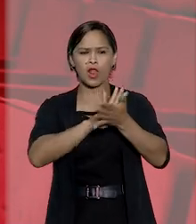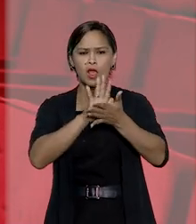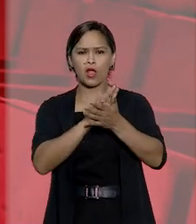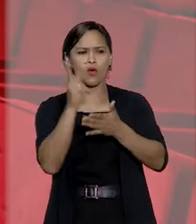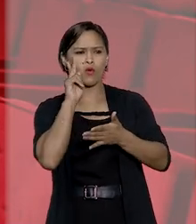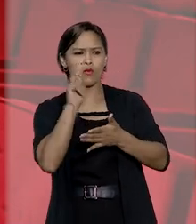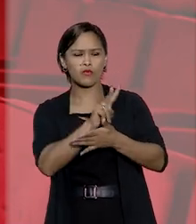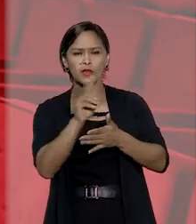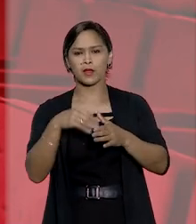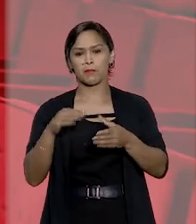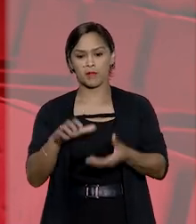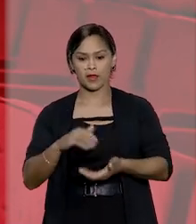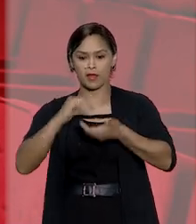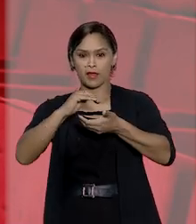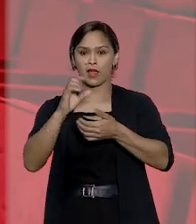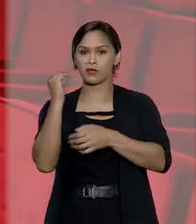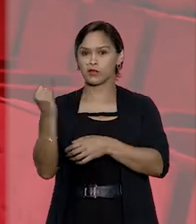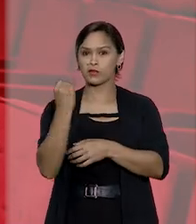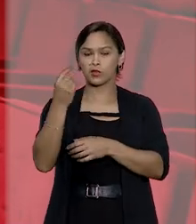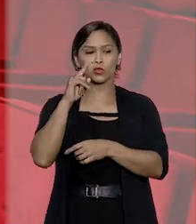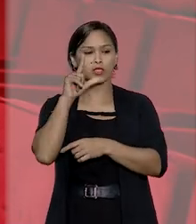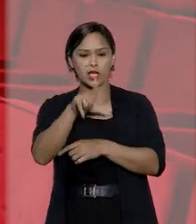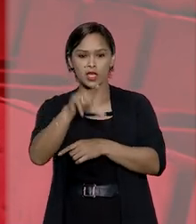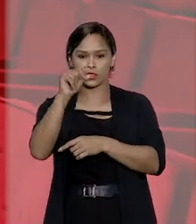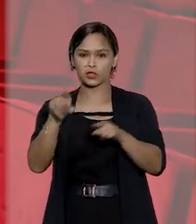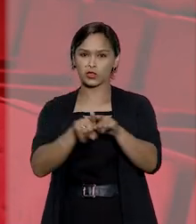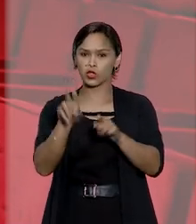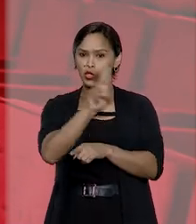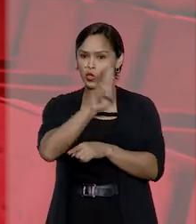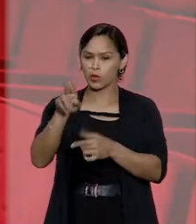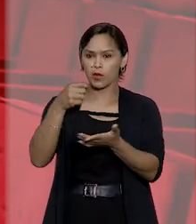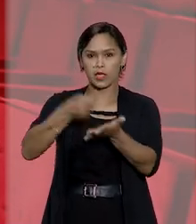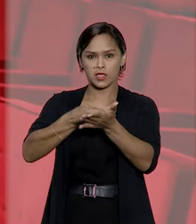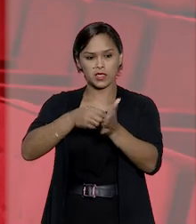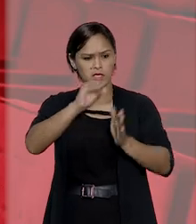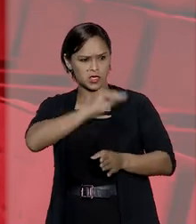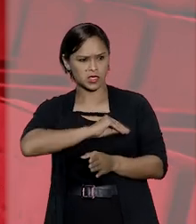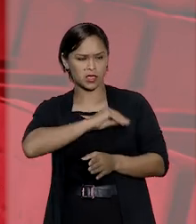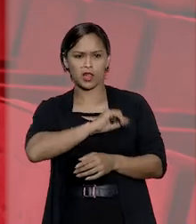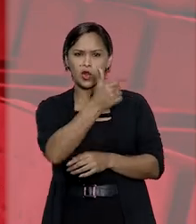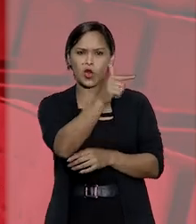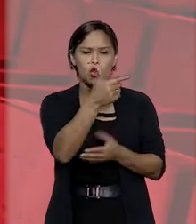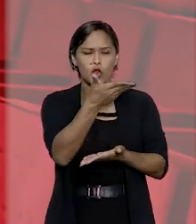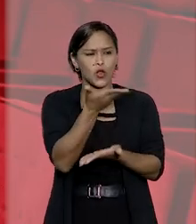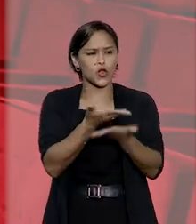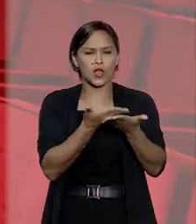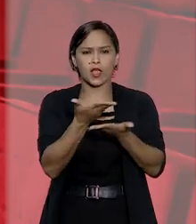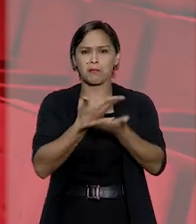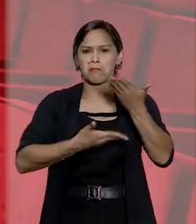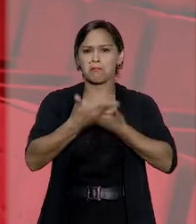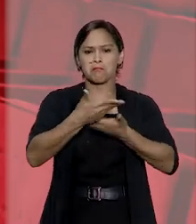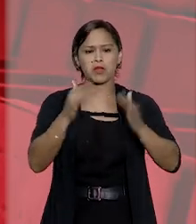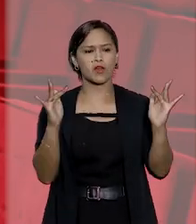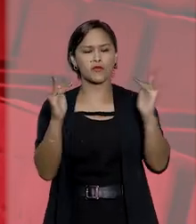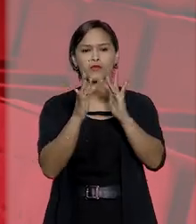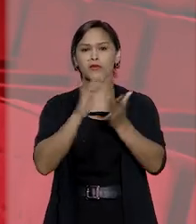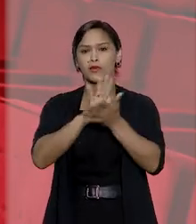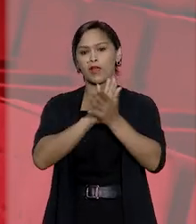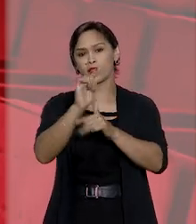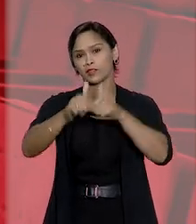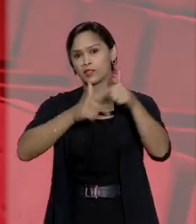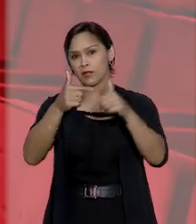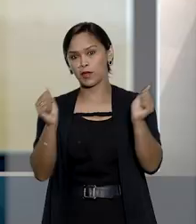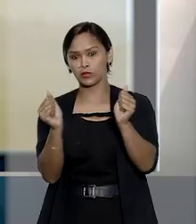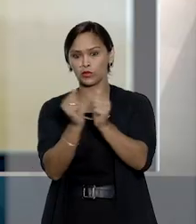comissionados, os quais, apesar de nomeados e remunerados, negaram possuir ou ter mantido vínculo funcional